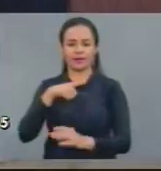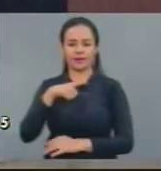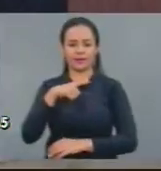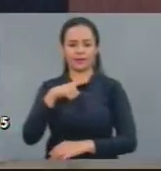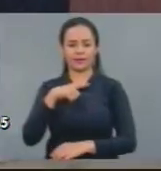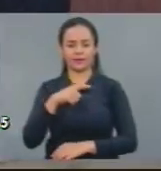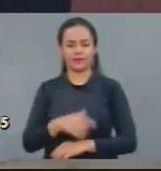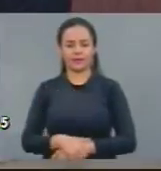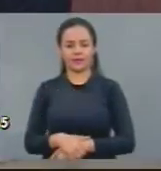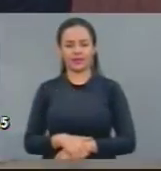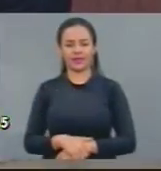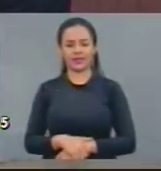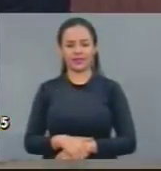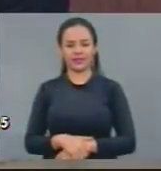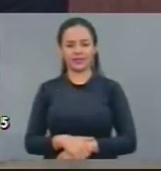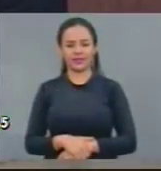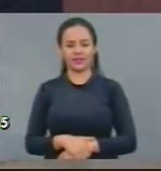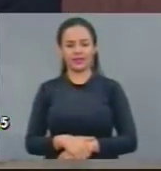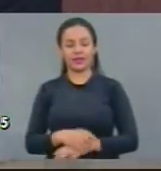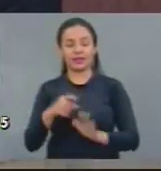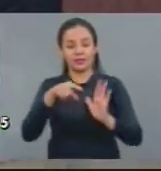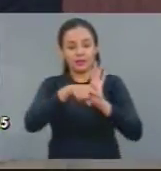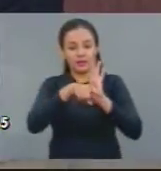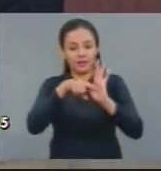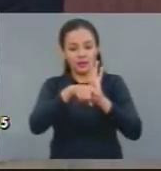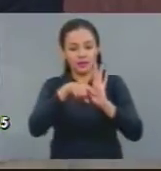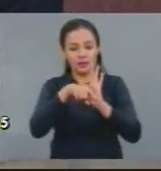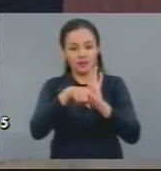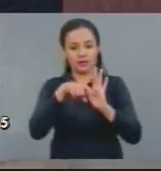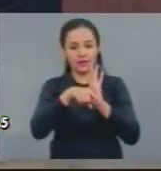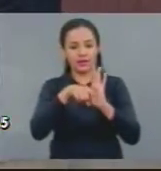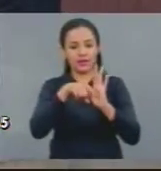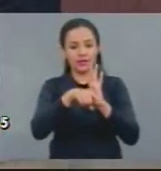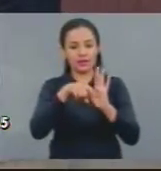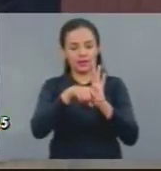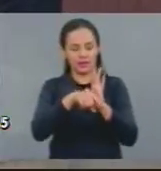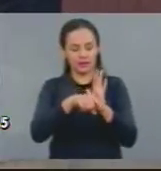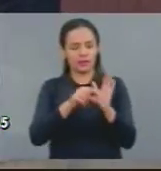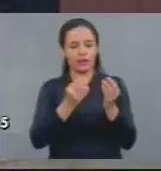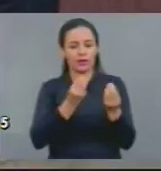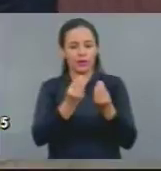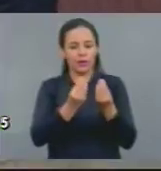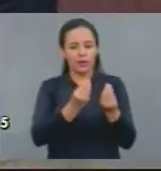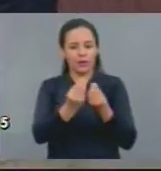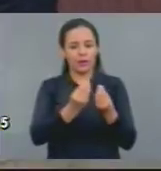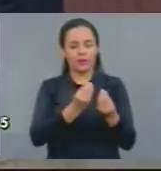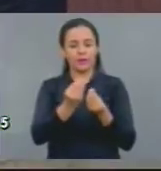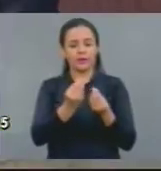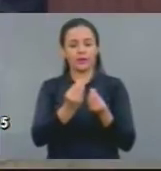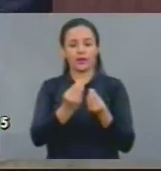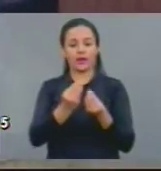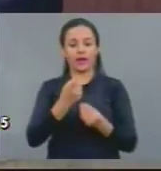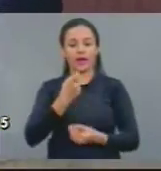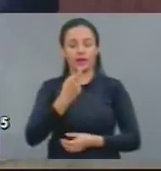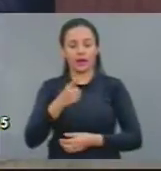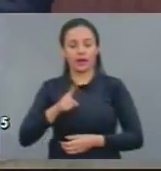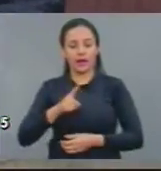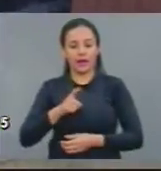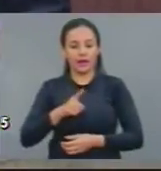para fiscalizar captação irregular de água por criatório de camarão